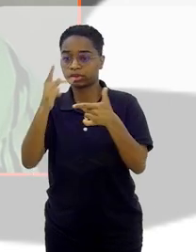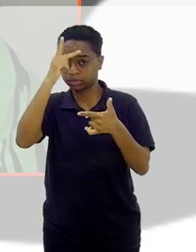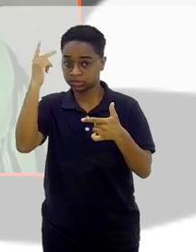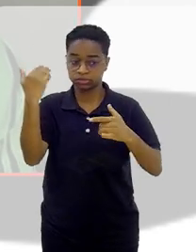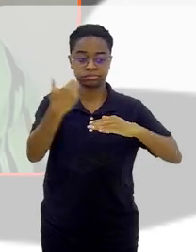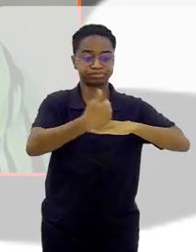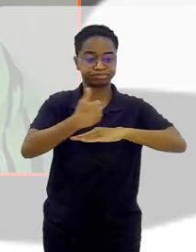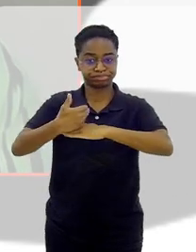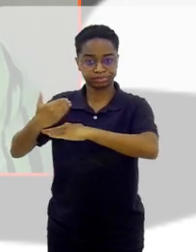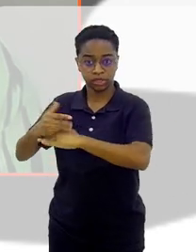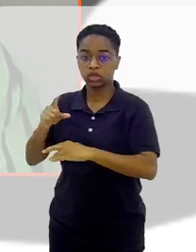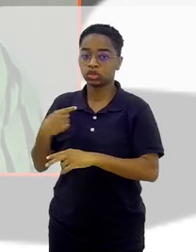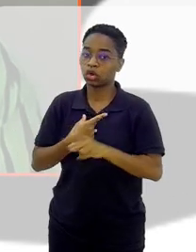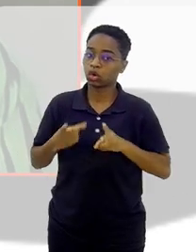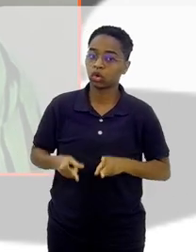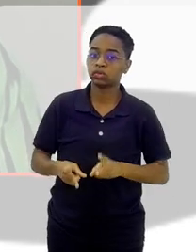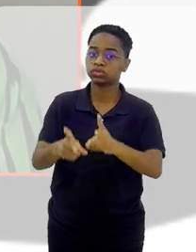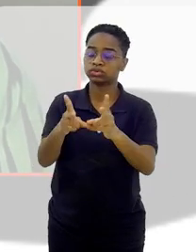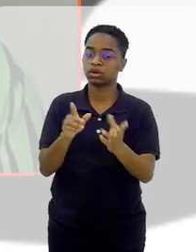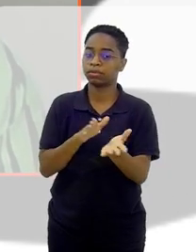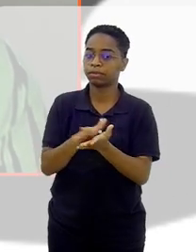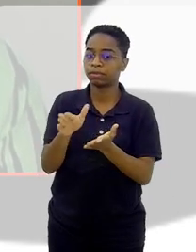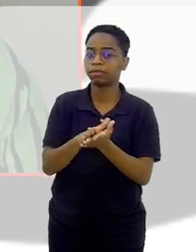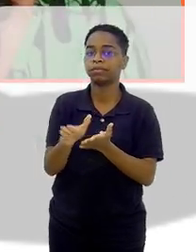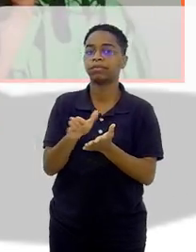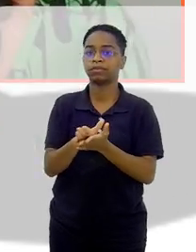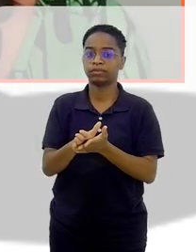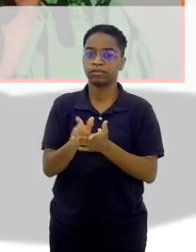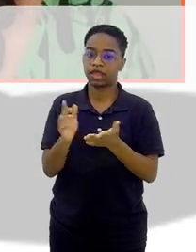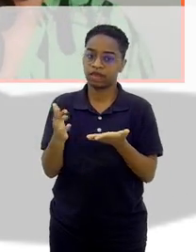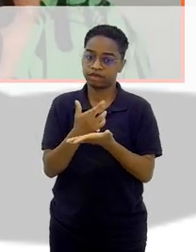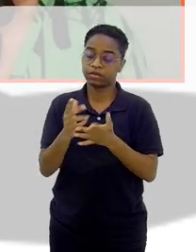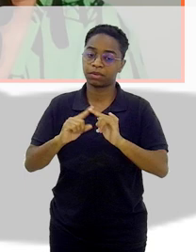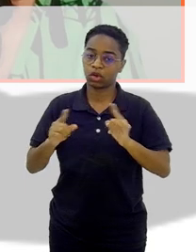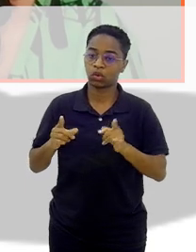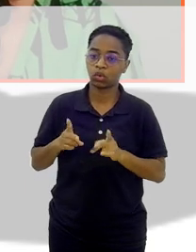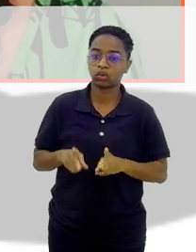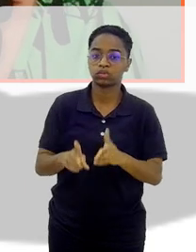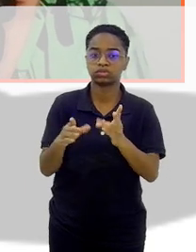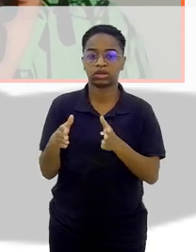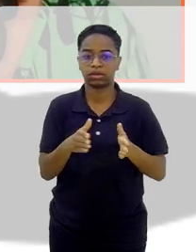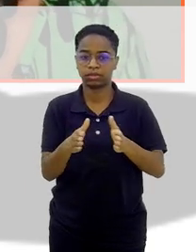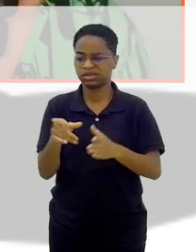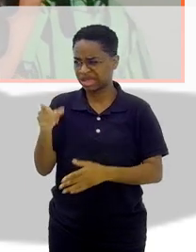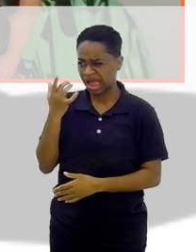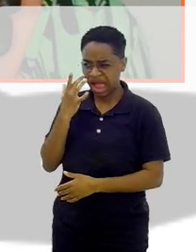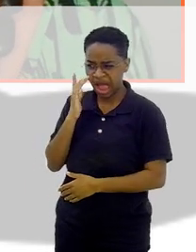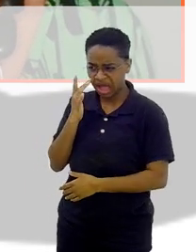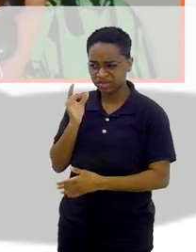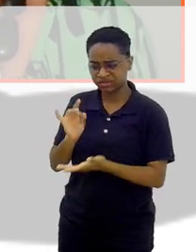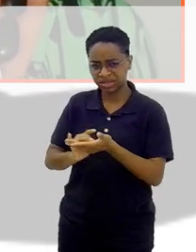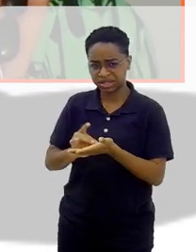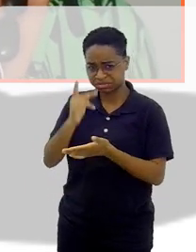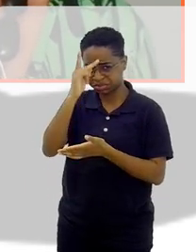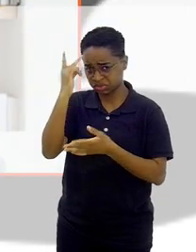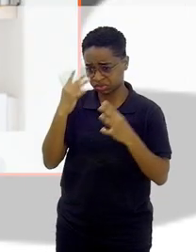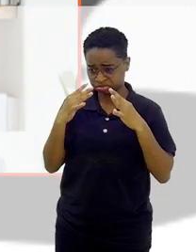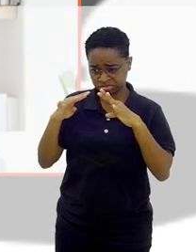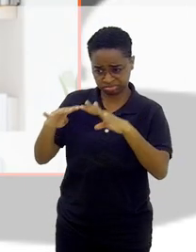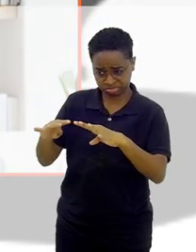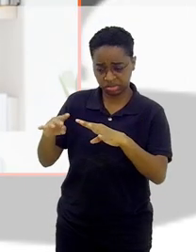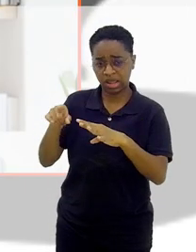mantivemos mesmo o impresso e continuamos aí na trilha. Você não acha que o teu prestígio também,